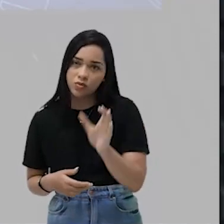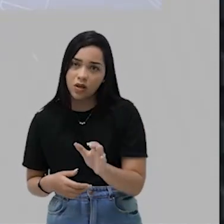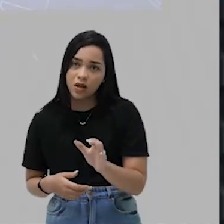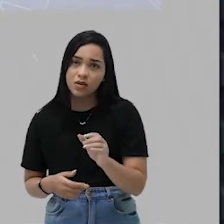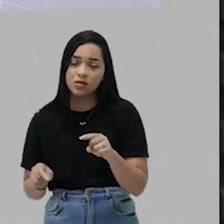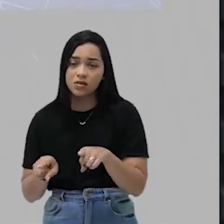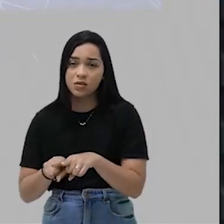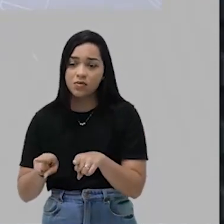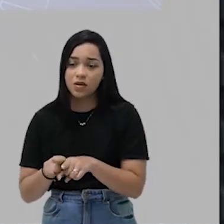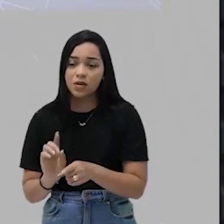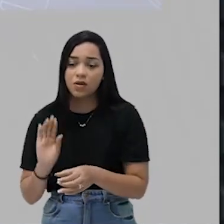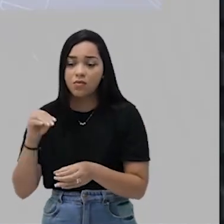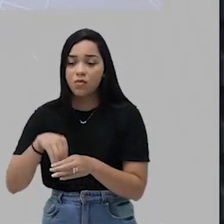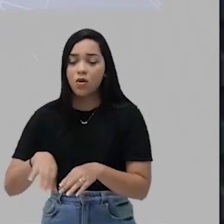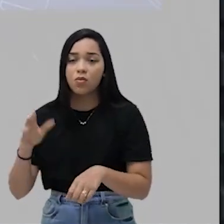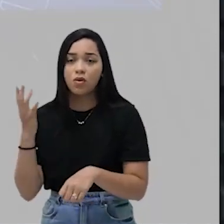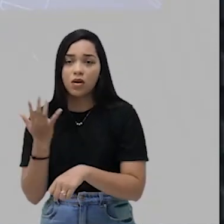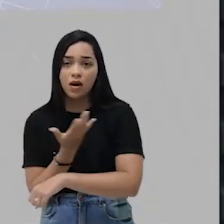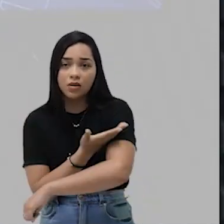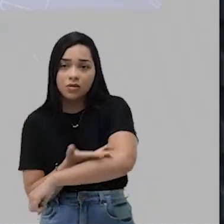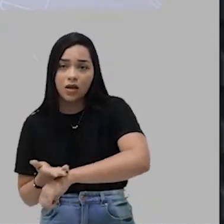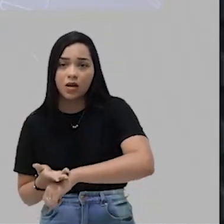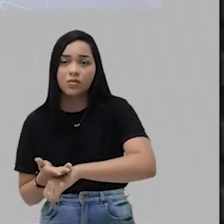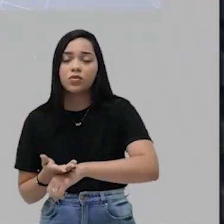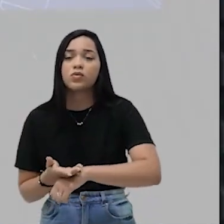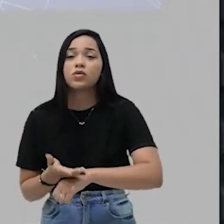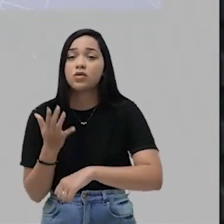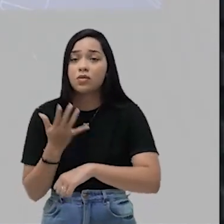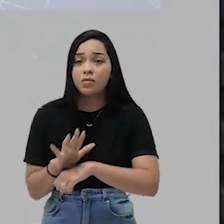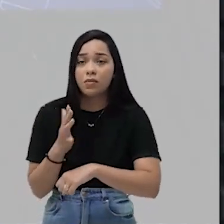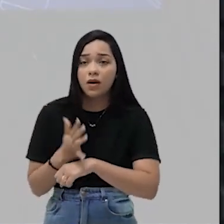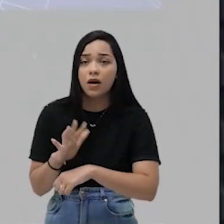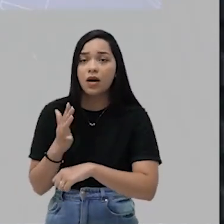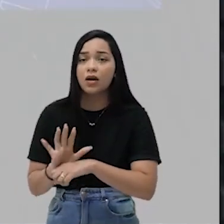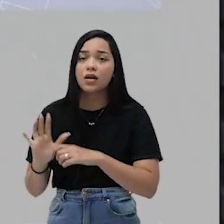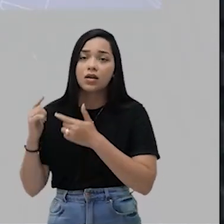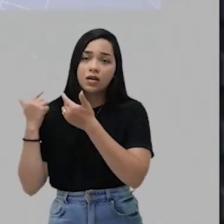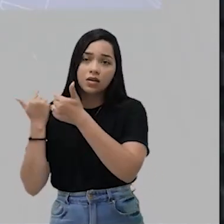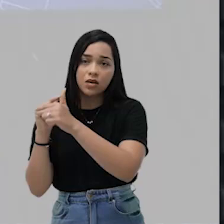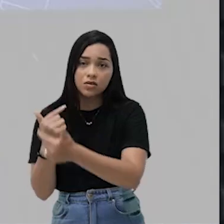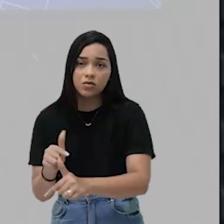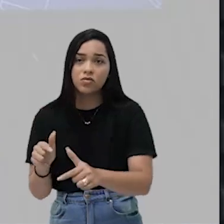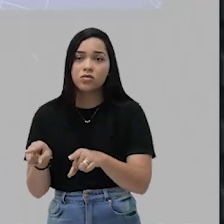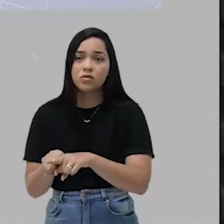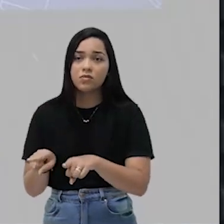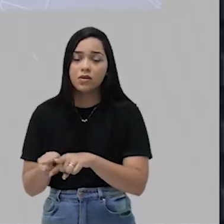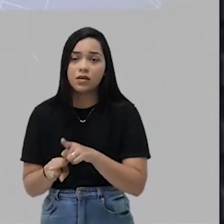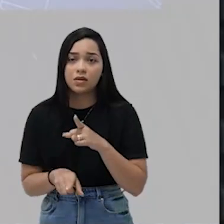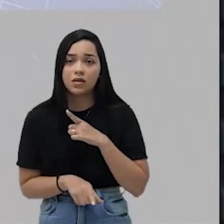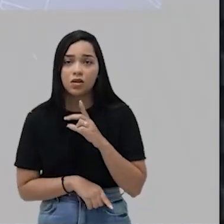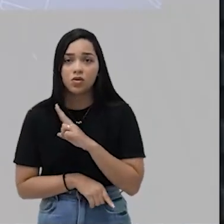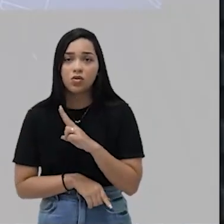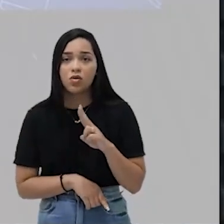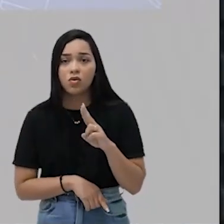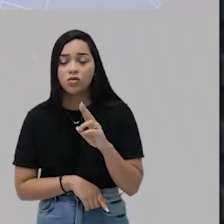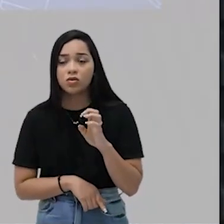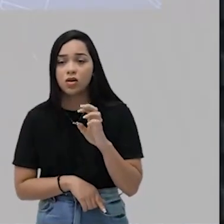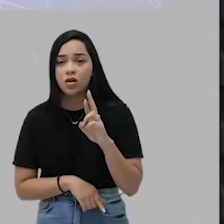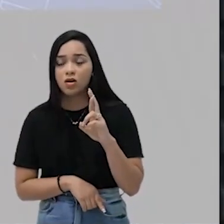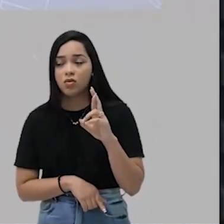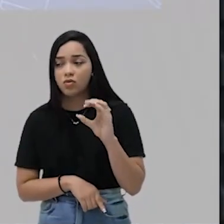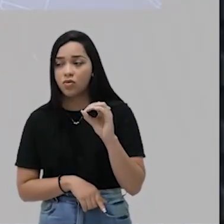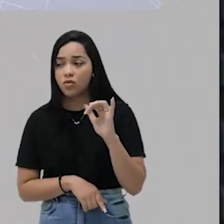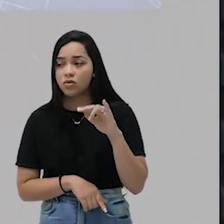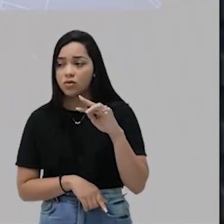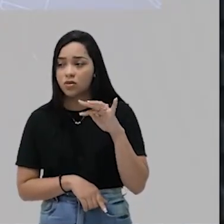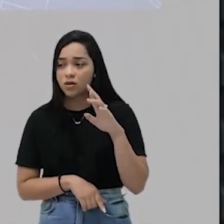Ele impõe os seus hábitos, seus costumes, suas tradições. Ele impõe o que nós vamos chamar de eurocentrismo.